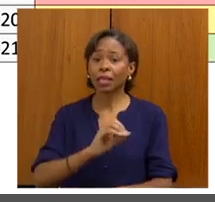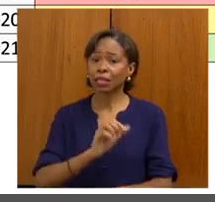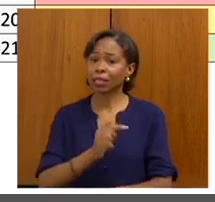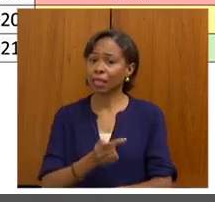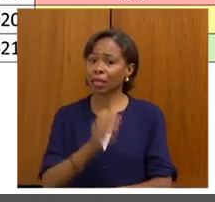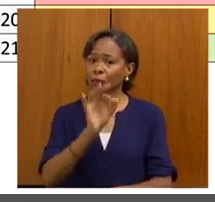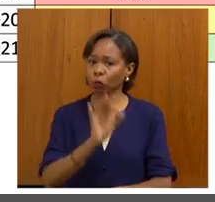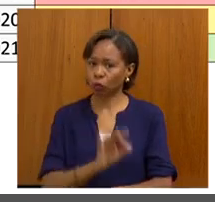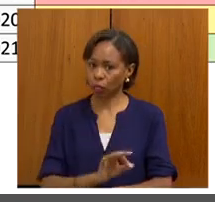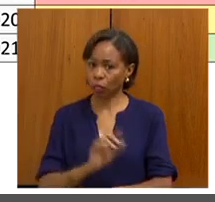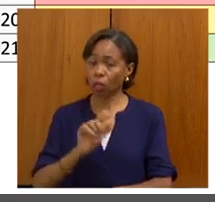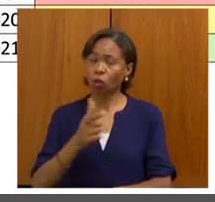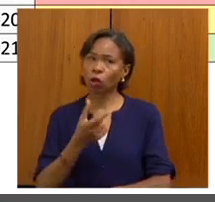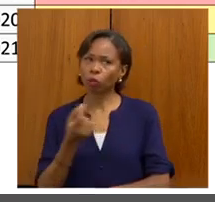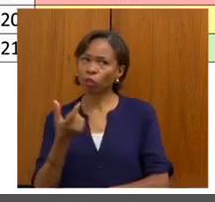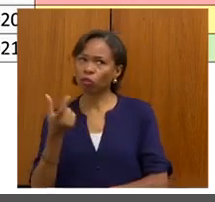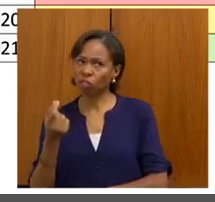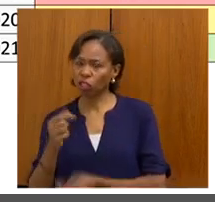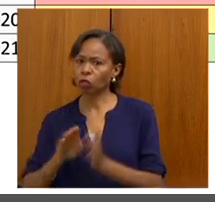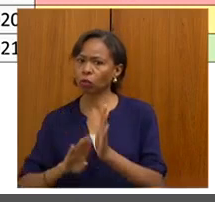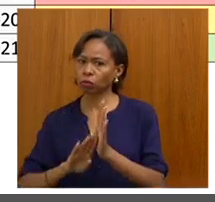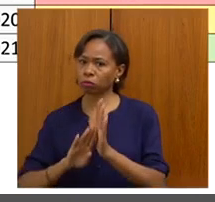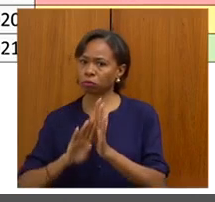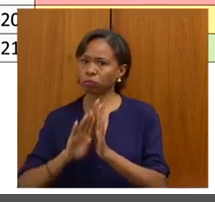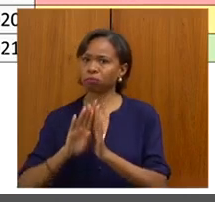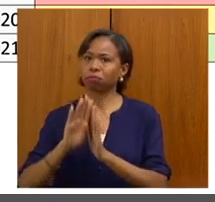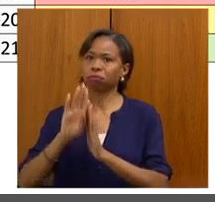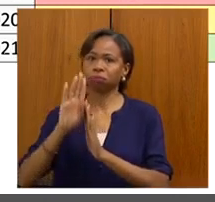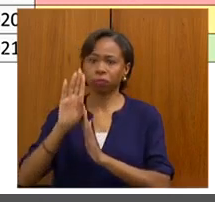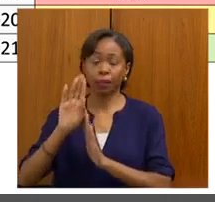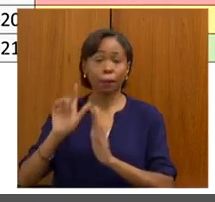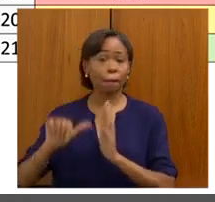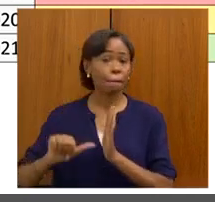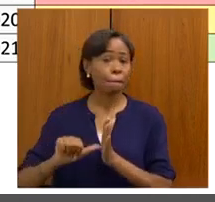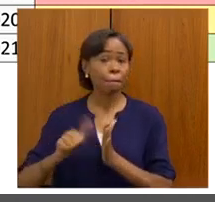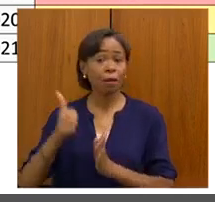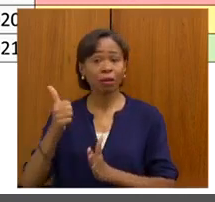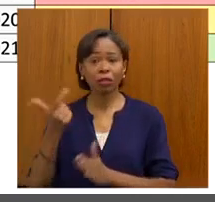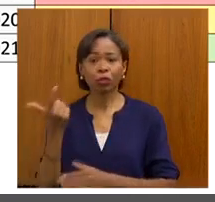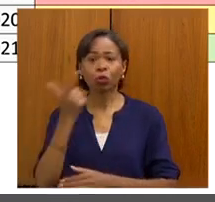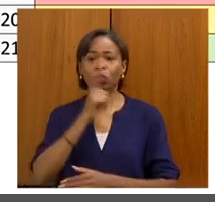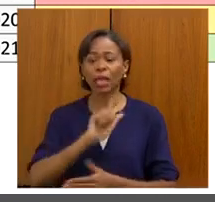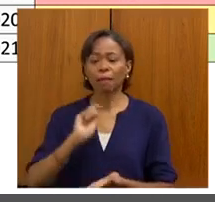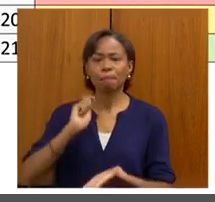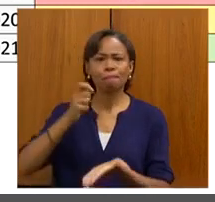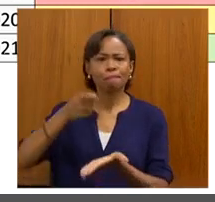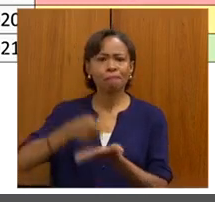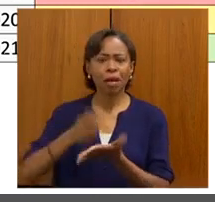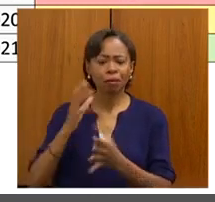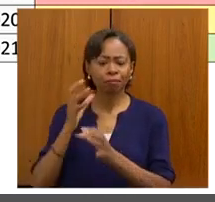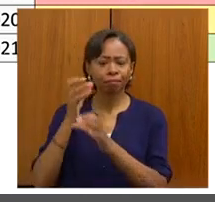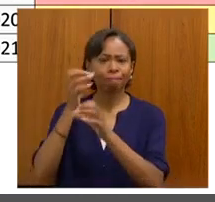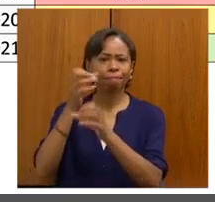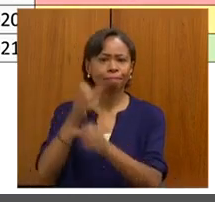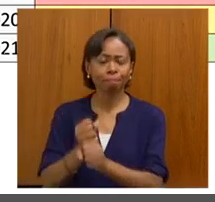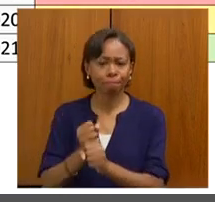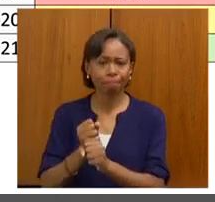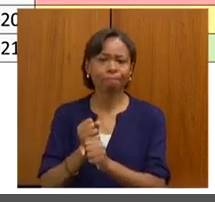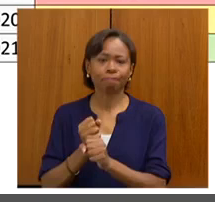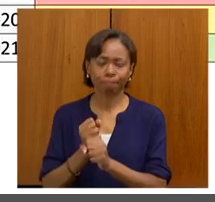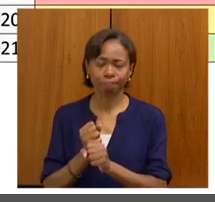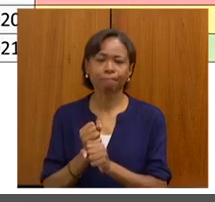conseguimos subir bem. Então, pela primeira vez, a gente empenha, liquida e paga. Isso é